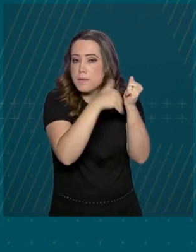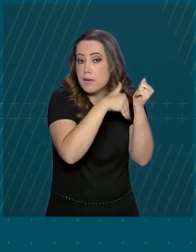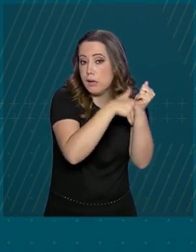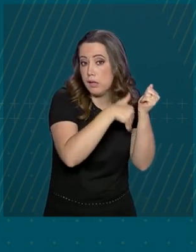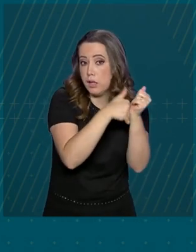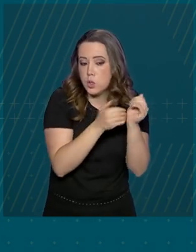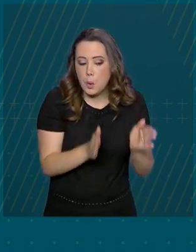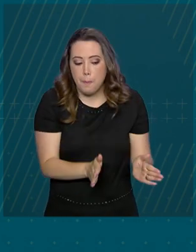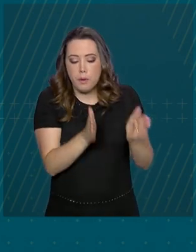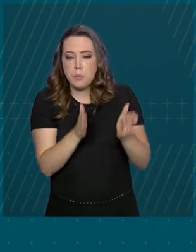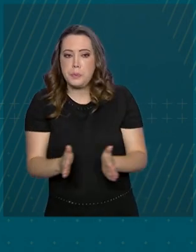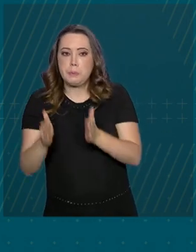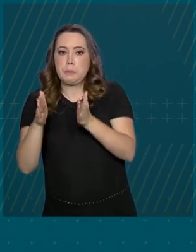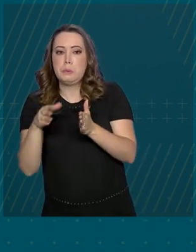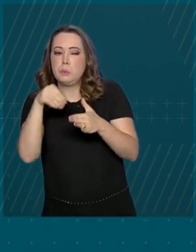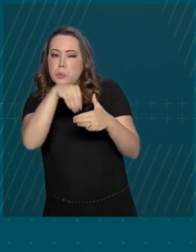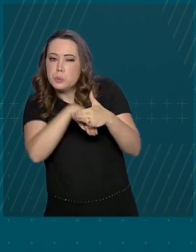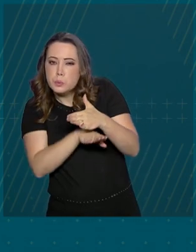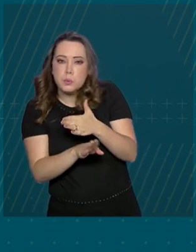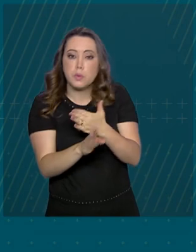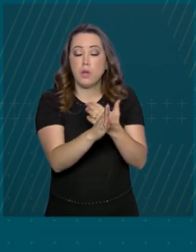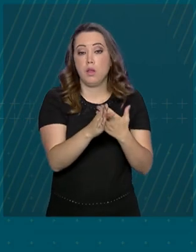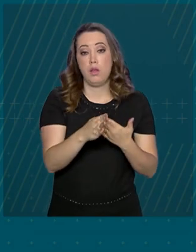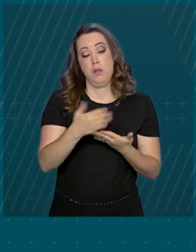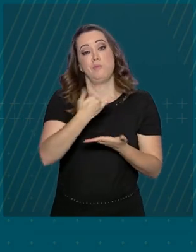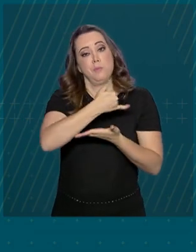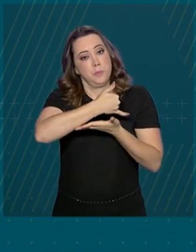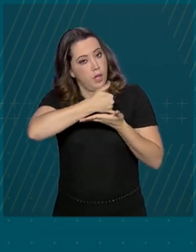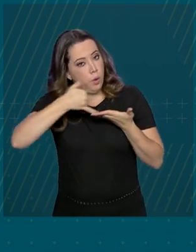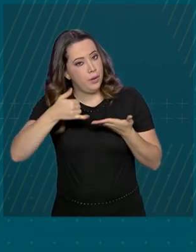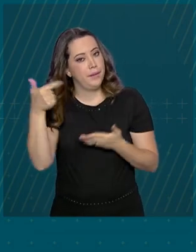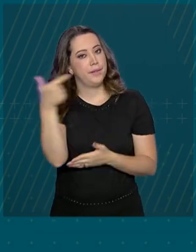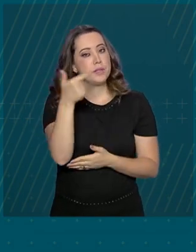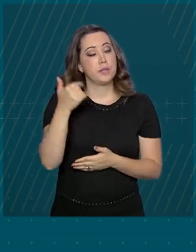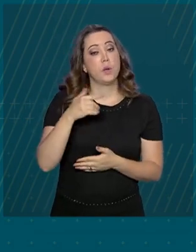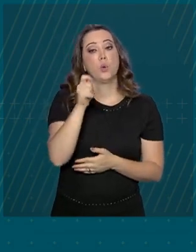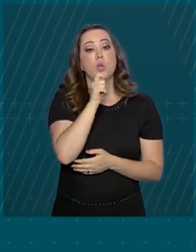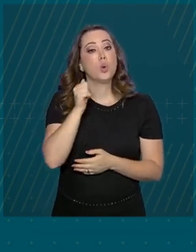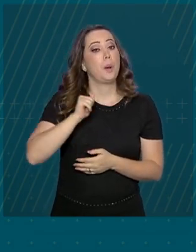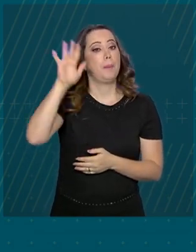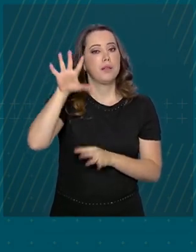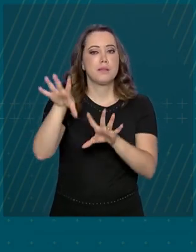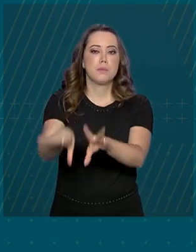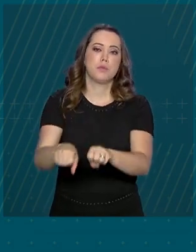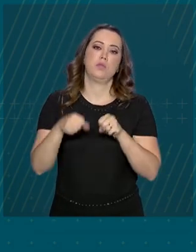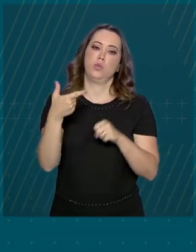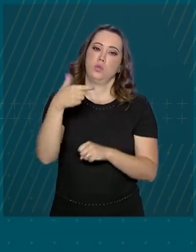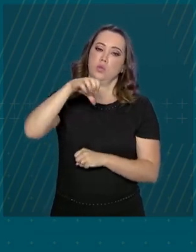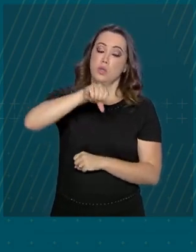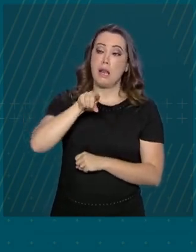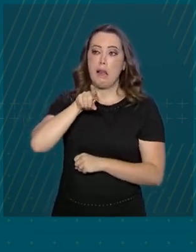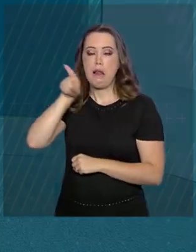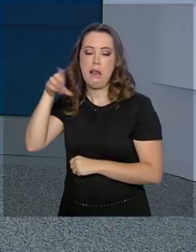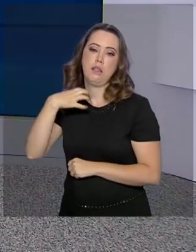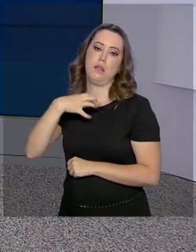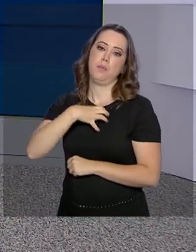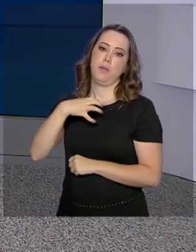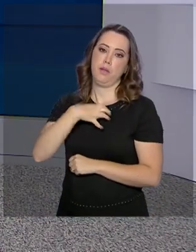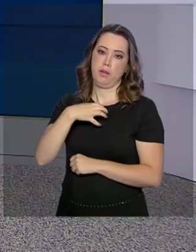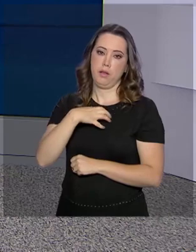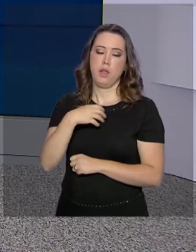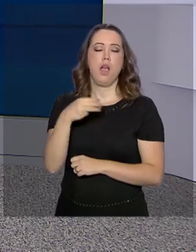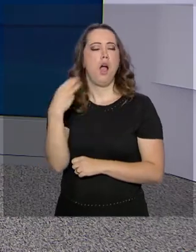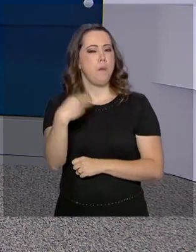em meio a caixas de isopor. A cocaína é a segunda droga mais apreendida em 2019 na Bahia. A maconha